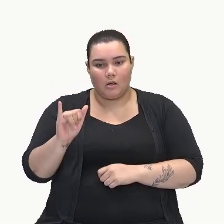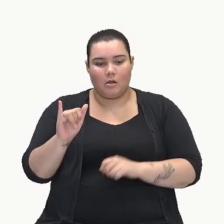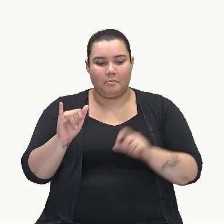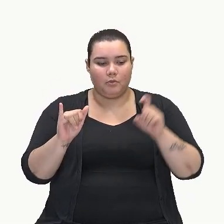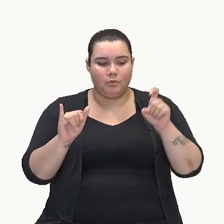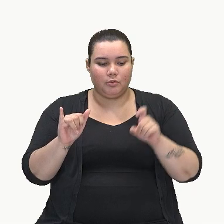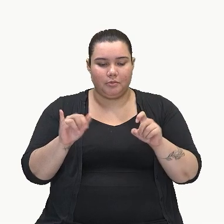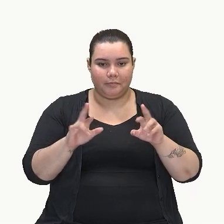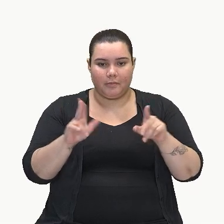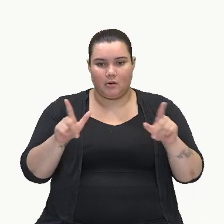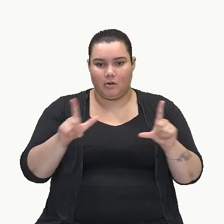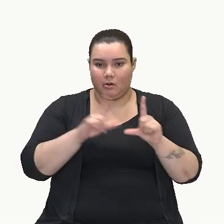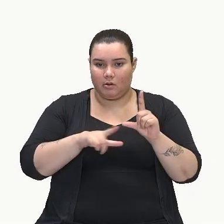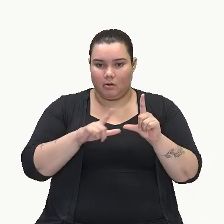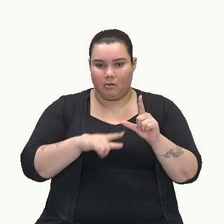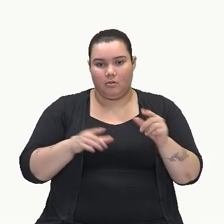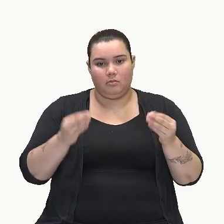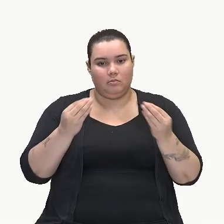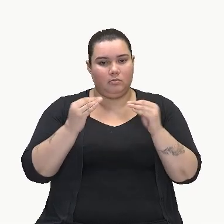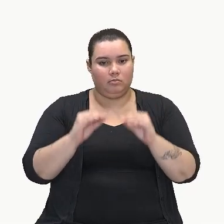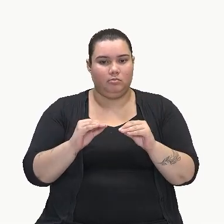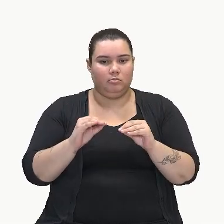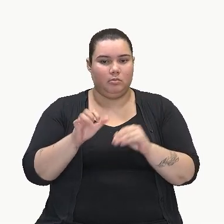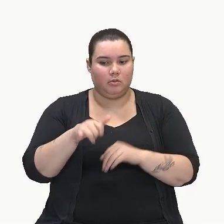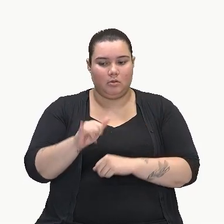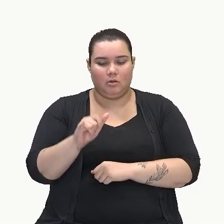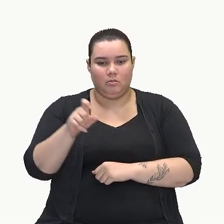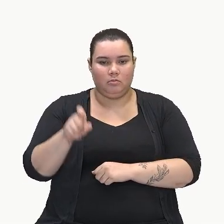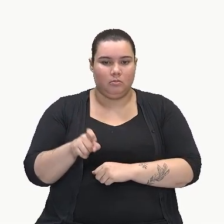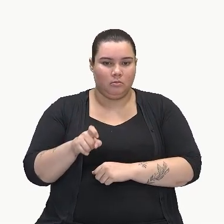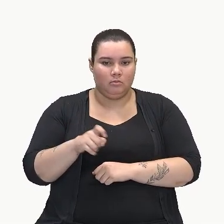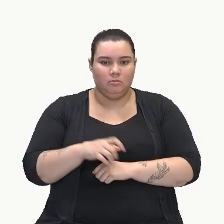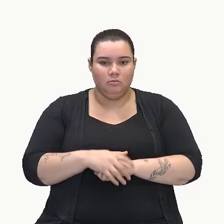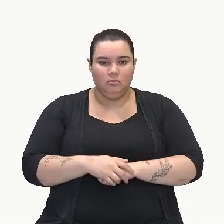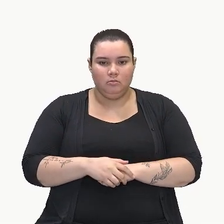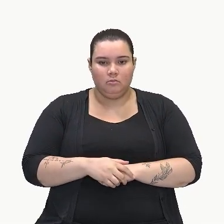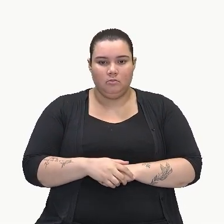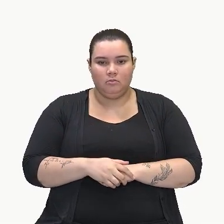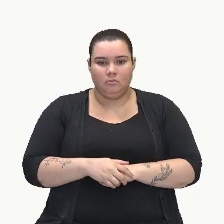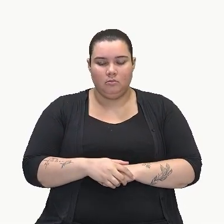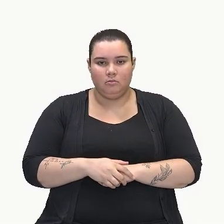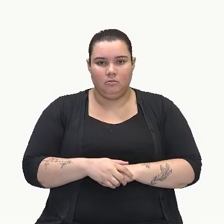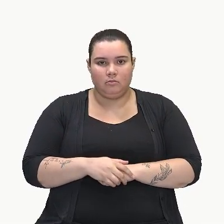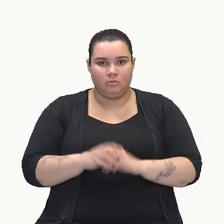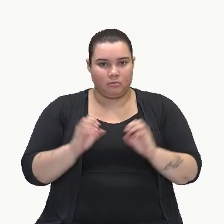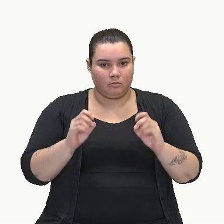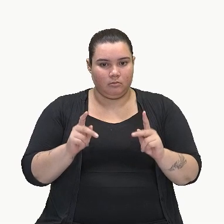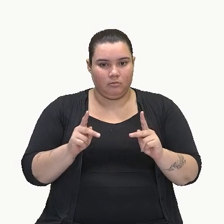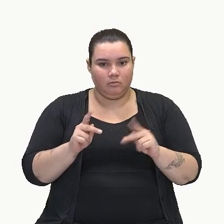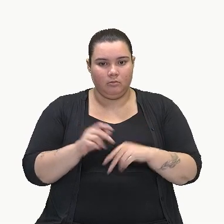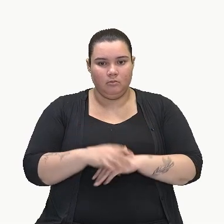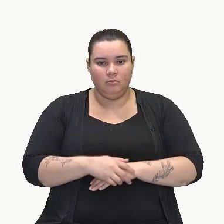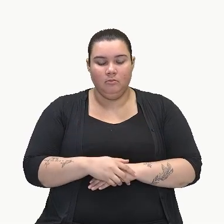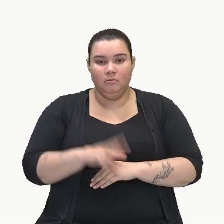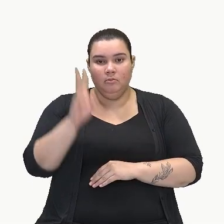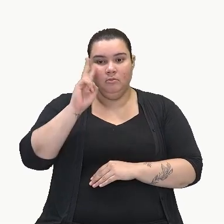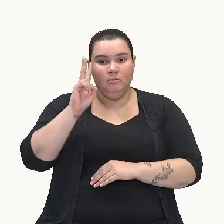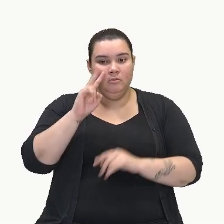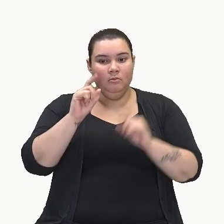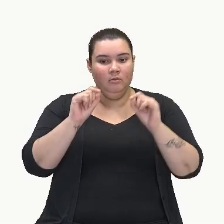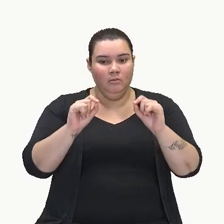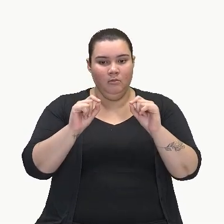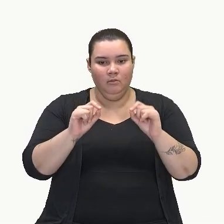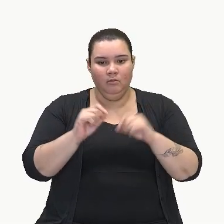diferentes, então eu vou só repeti-las. y, x, tá? Lembrando que